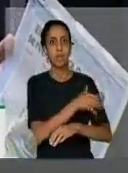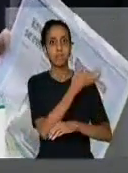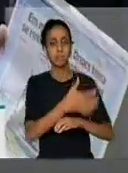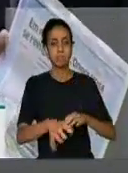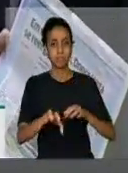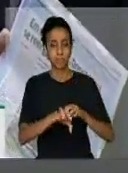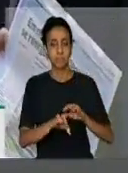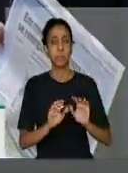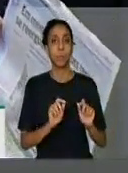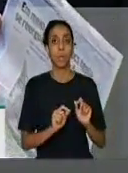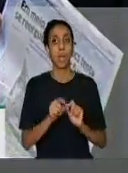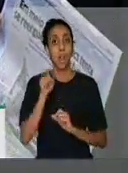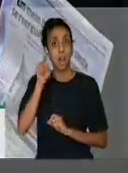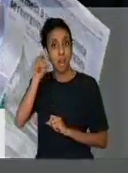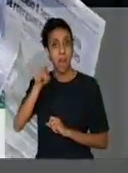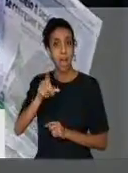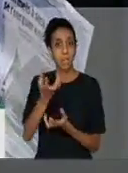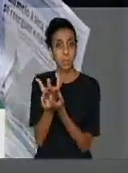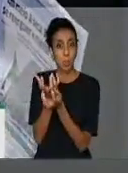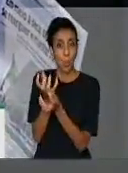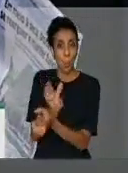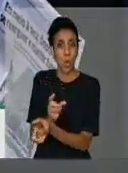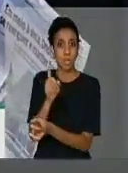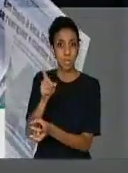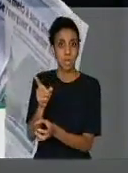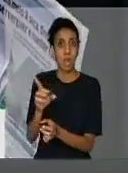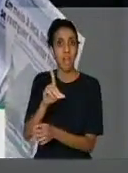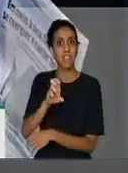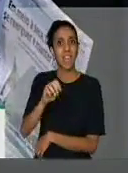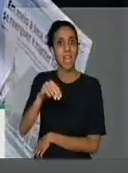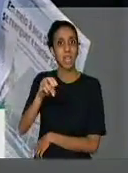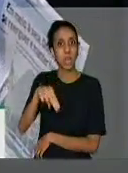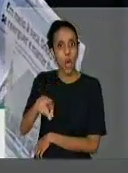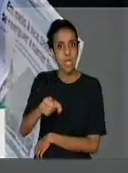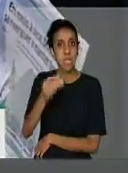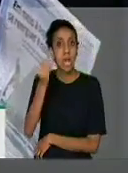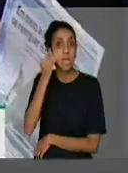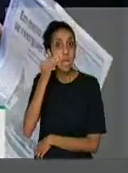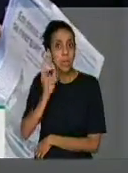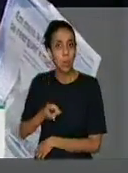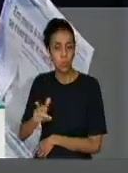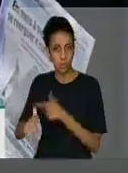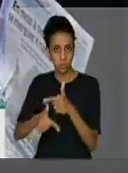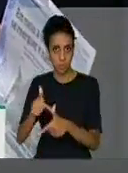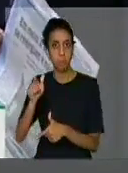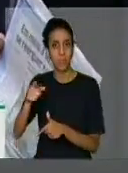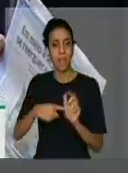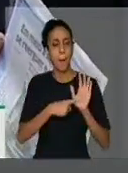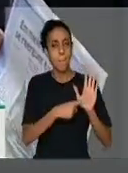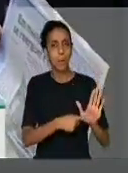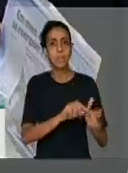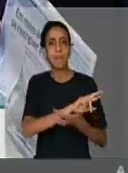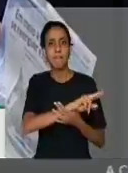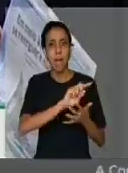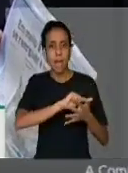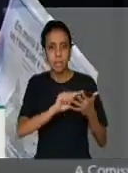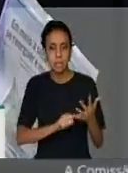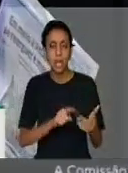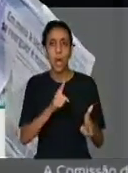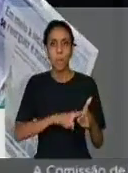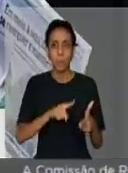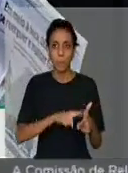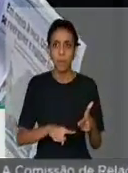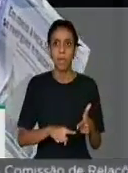erguer e manter suas funções. Aqui ele transcreve todas as dificuldades nessas três áreas, da adutora, do